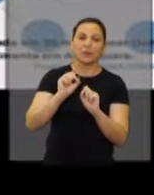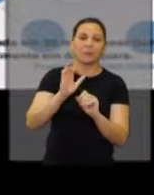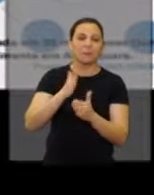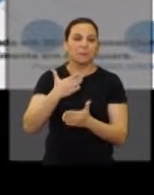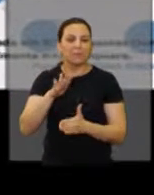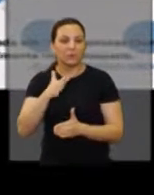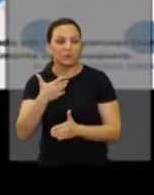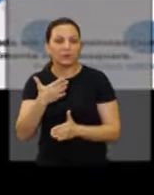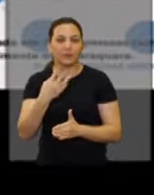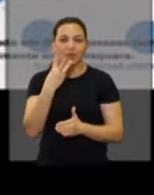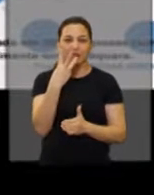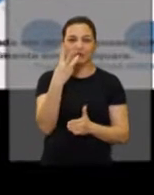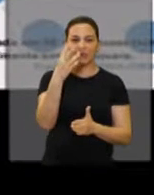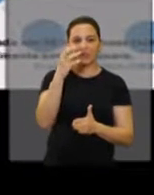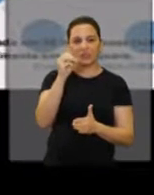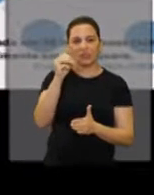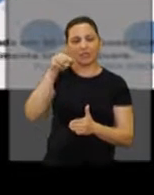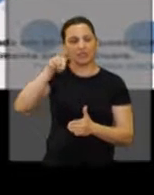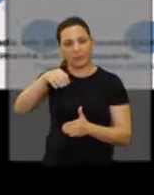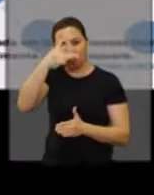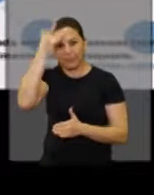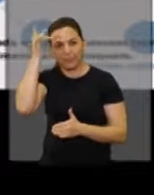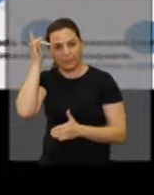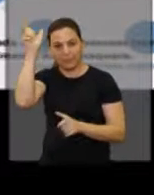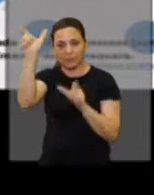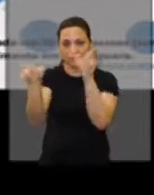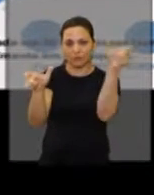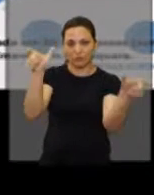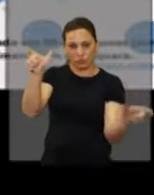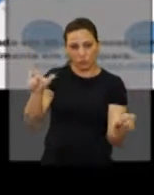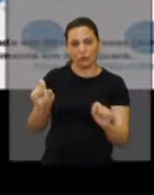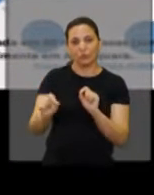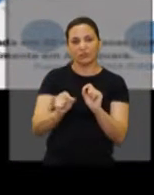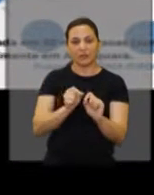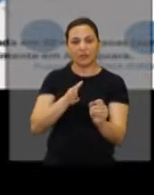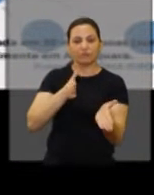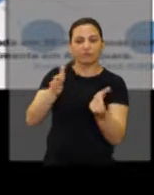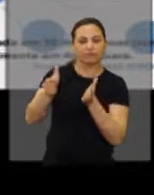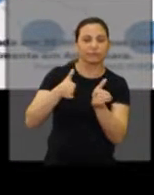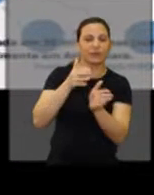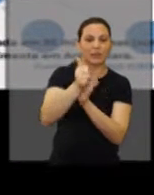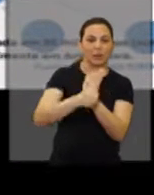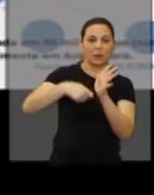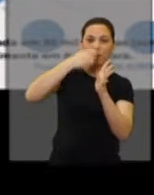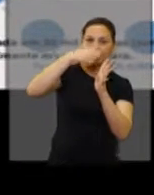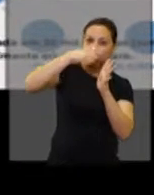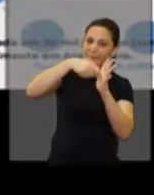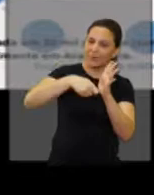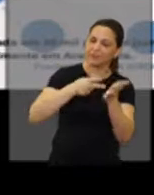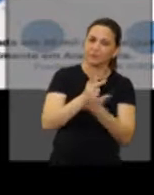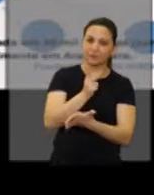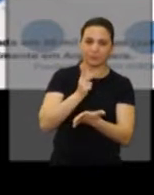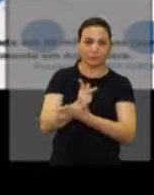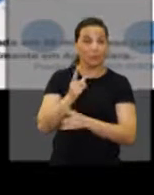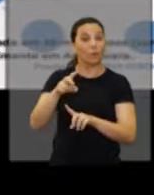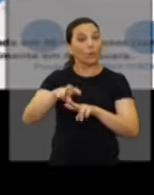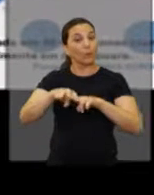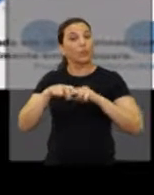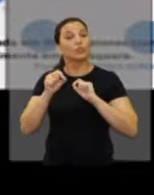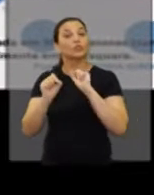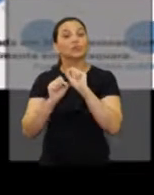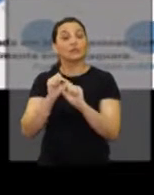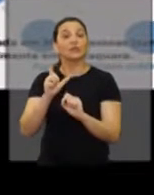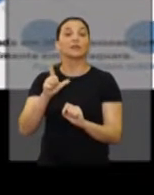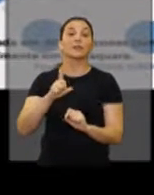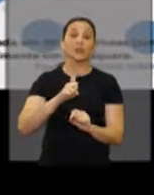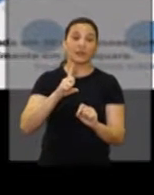estimada em 30 mil pessoas que circulam por Araraquara mensalmente. Por conta disso